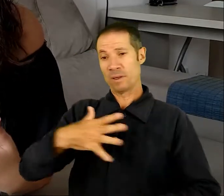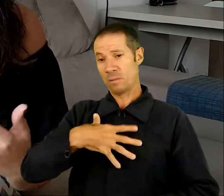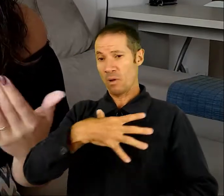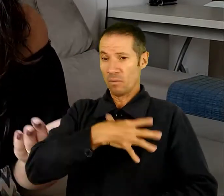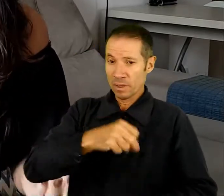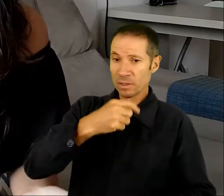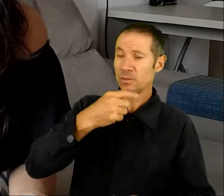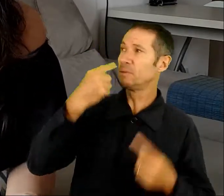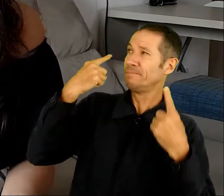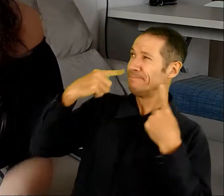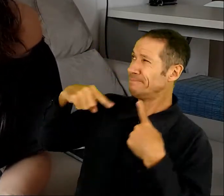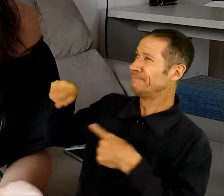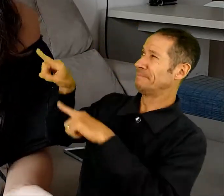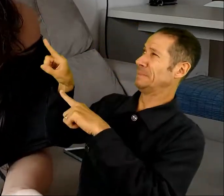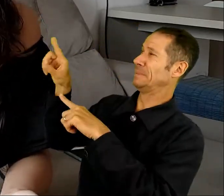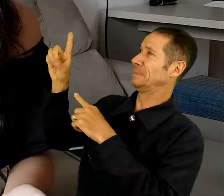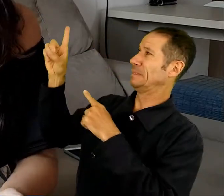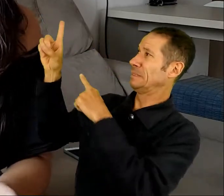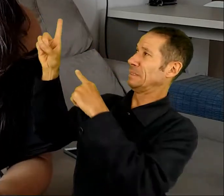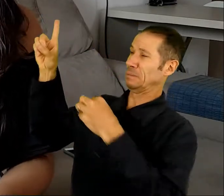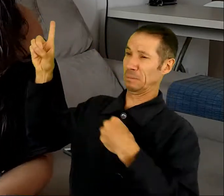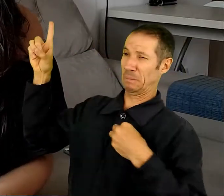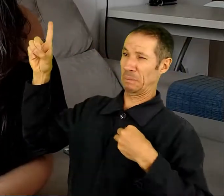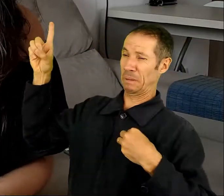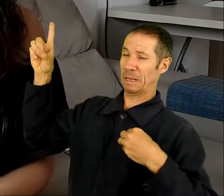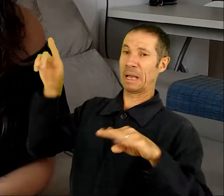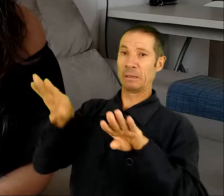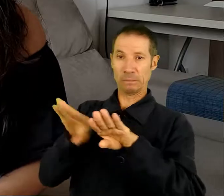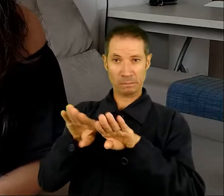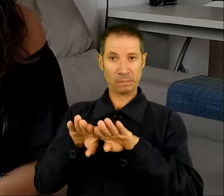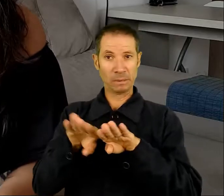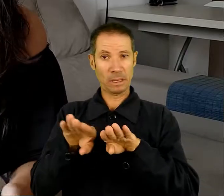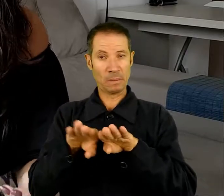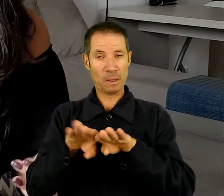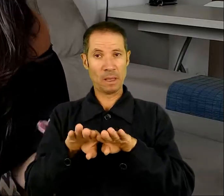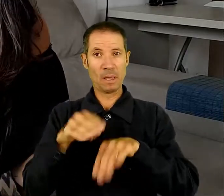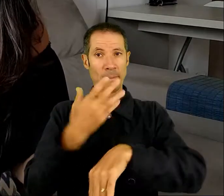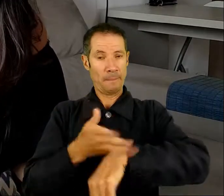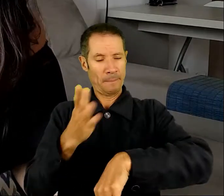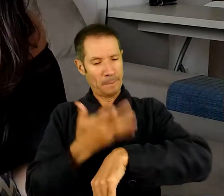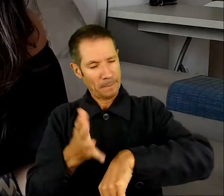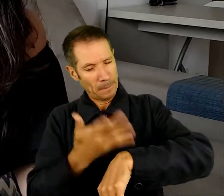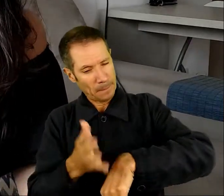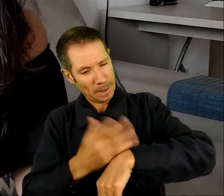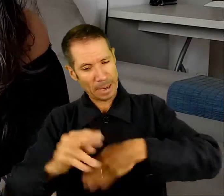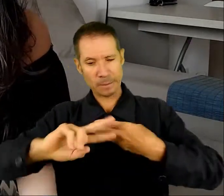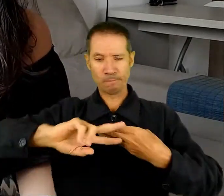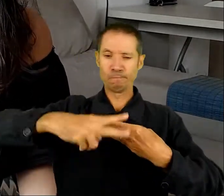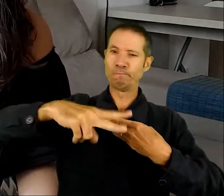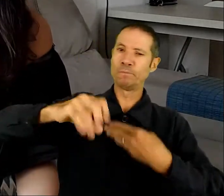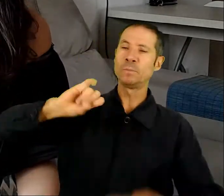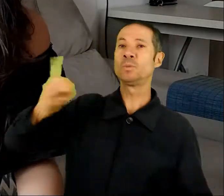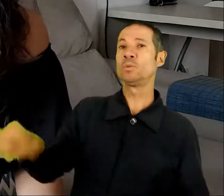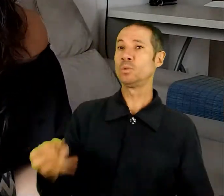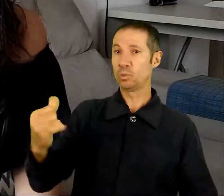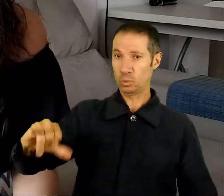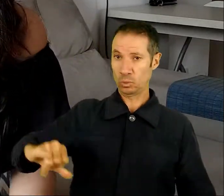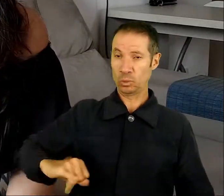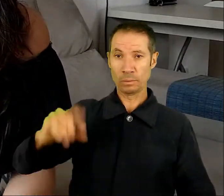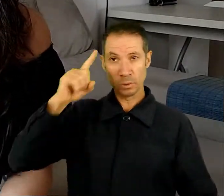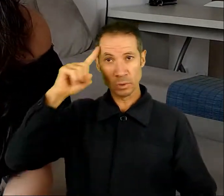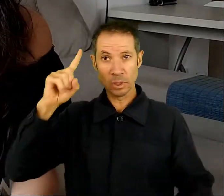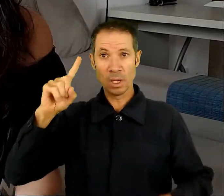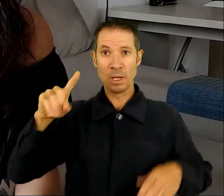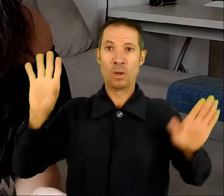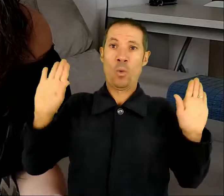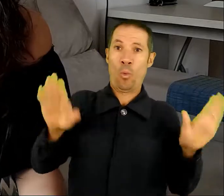filhos tenham lá no íntimo pecado e amaldiçoado a Deus. Essa era a prática constante de Jó. Certo dia, os